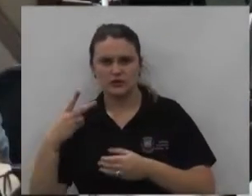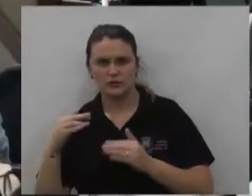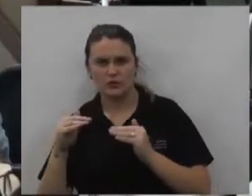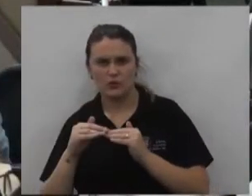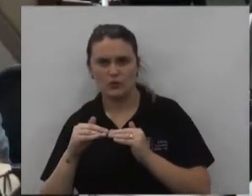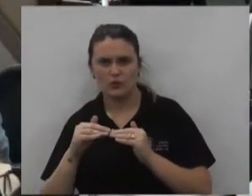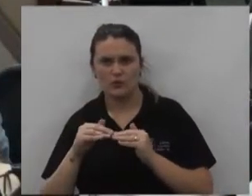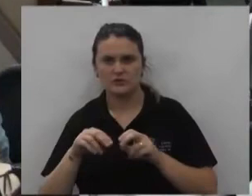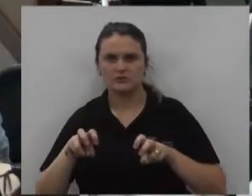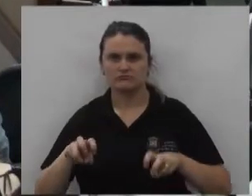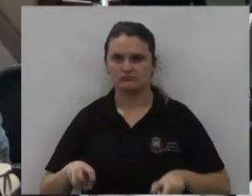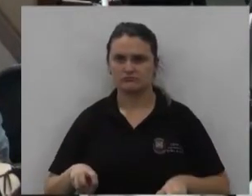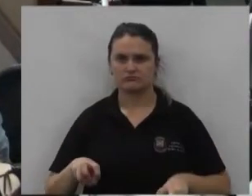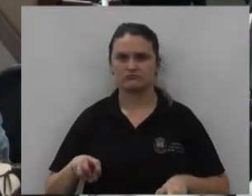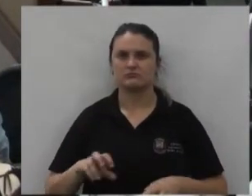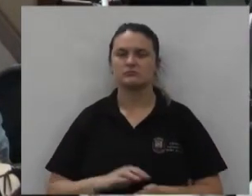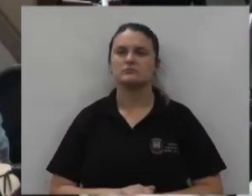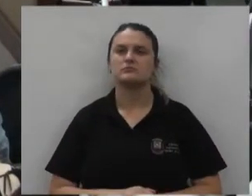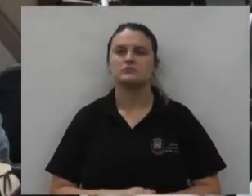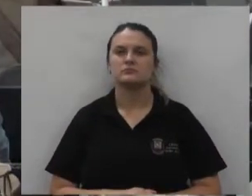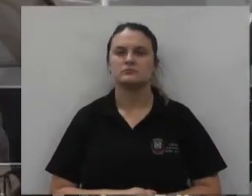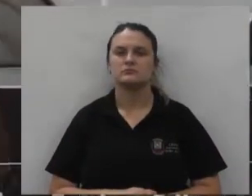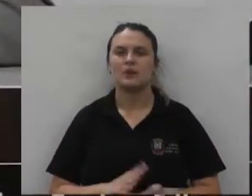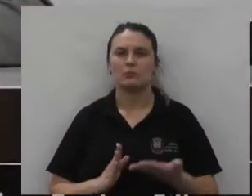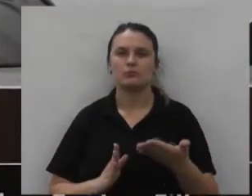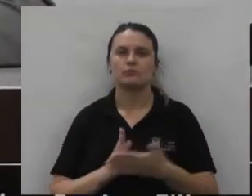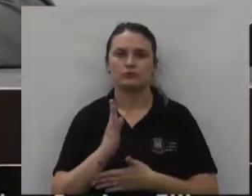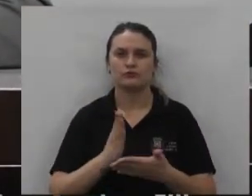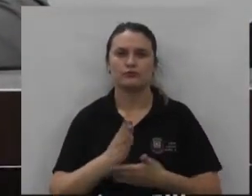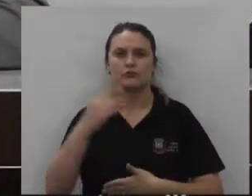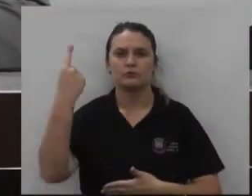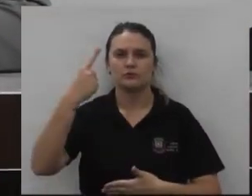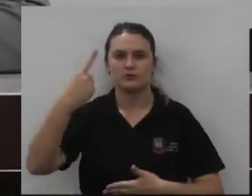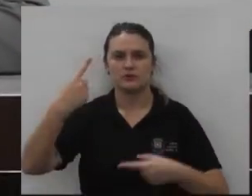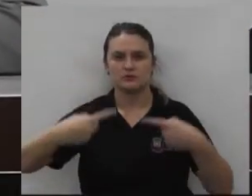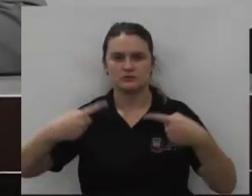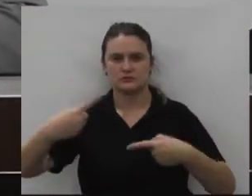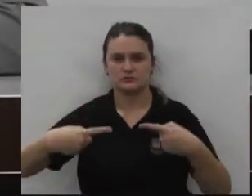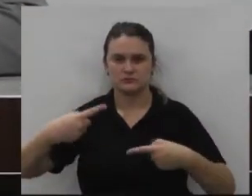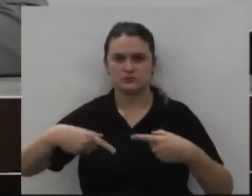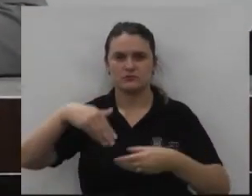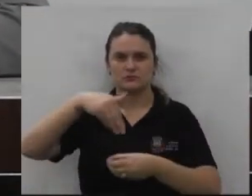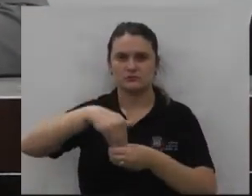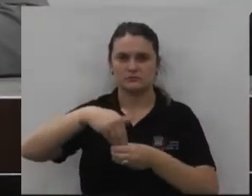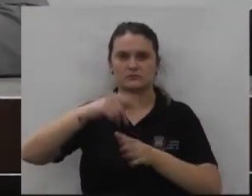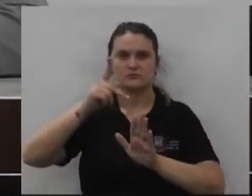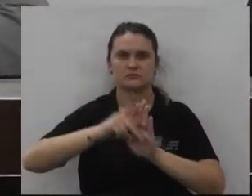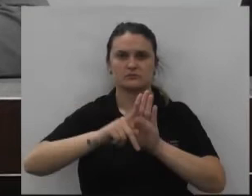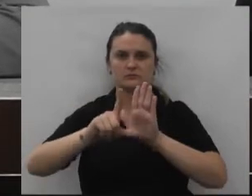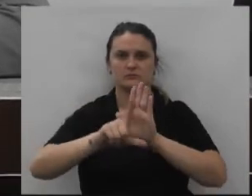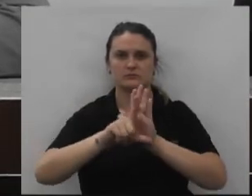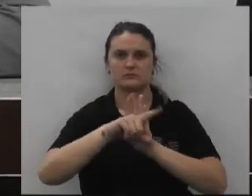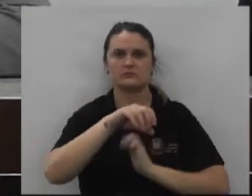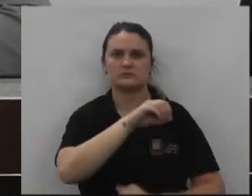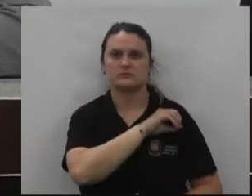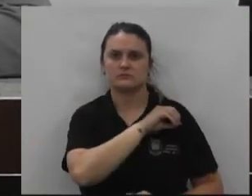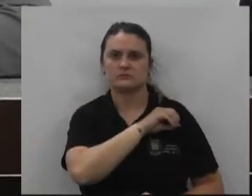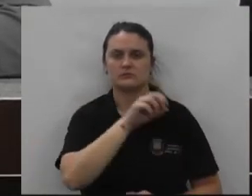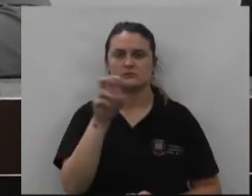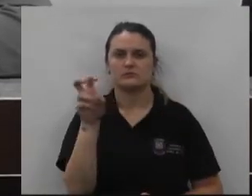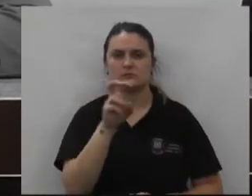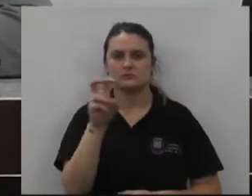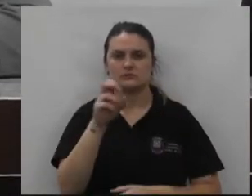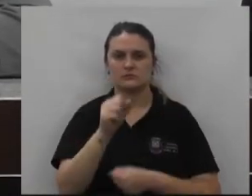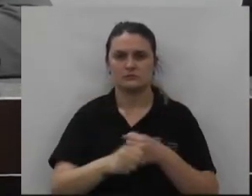aprovam permaneçam como estão aprovado então em primeira discussão e votação do projeto de lei ordinária número